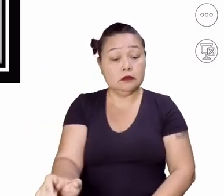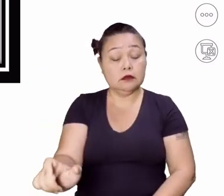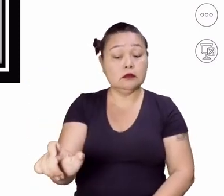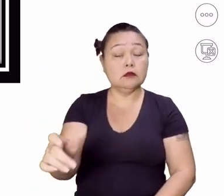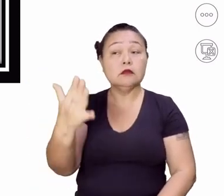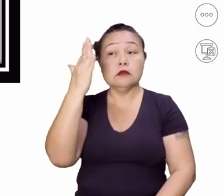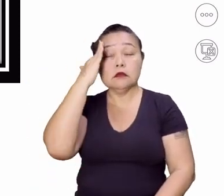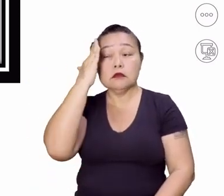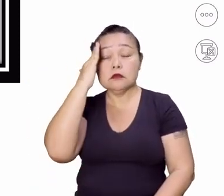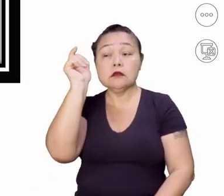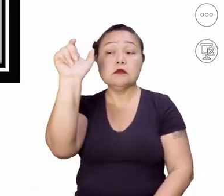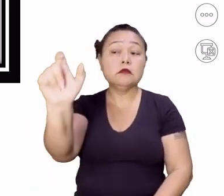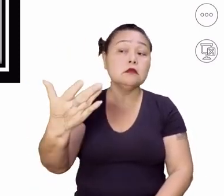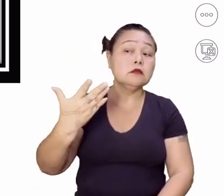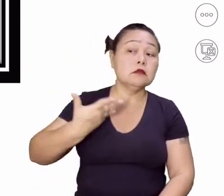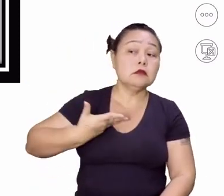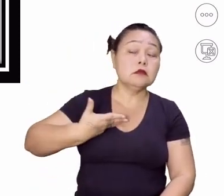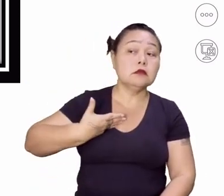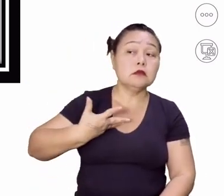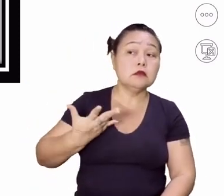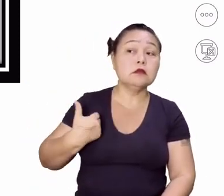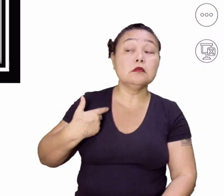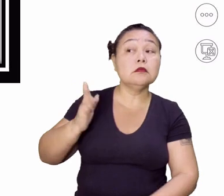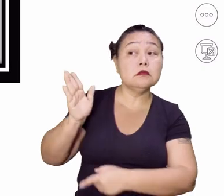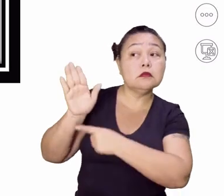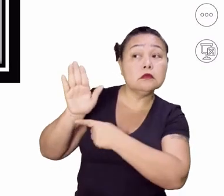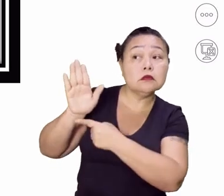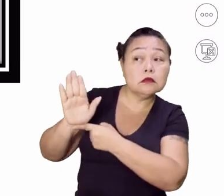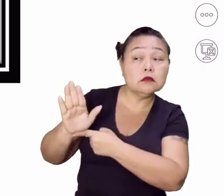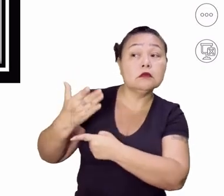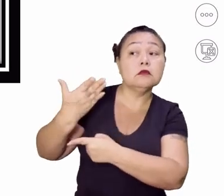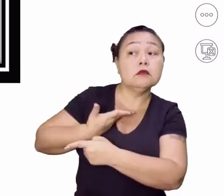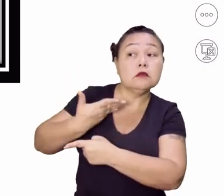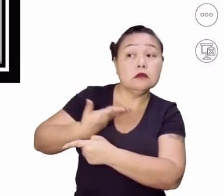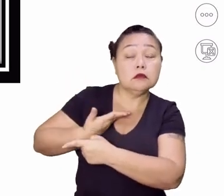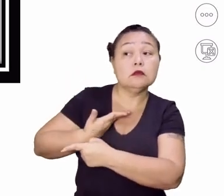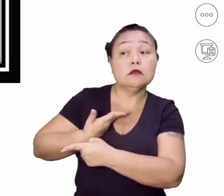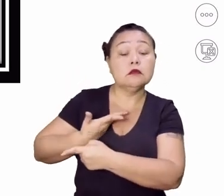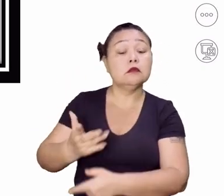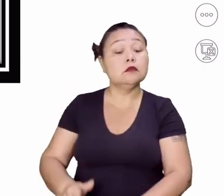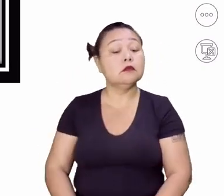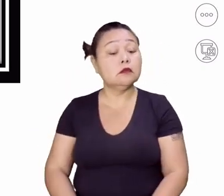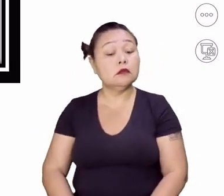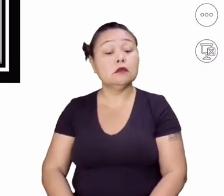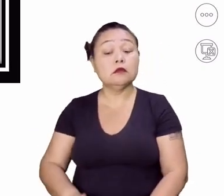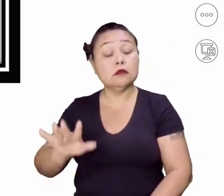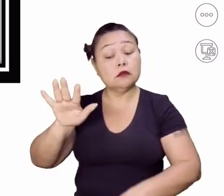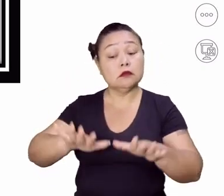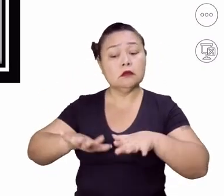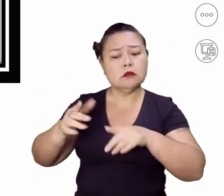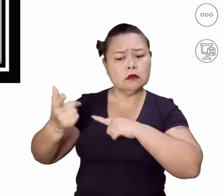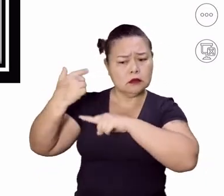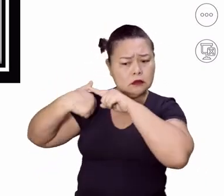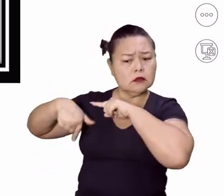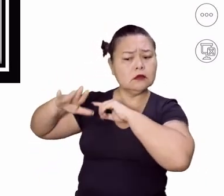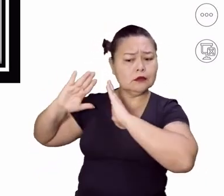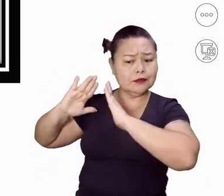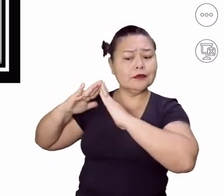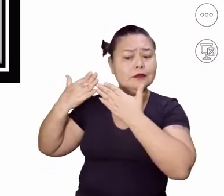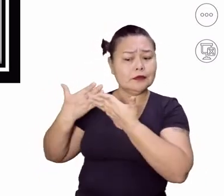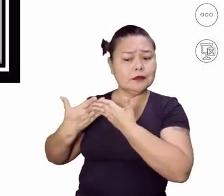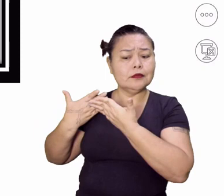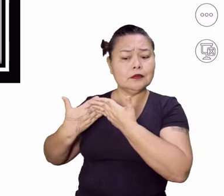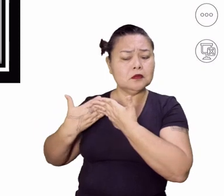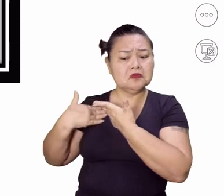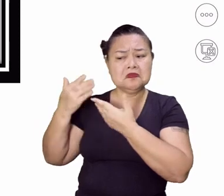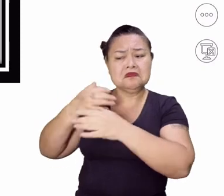buscar entender o seu coleguinha, buscar ajudar o seu colega, né? Isso, às vezes, já começa lá na escola, né? Tem